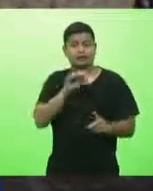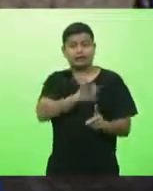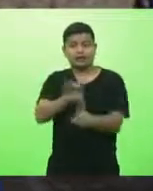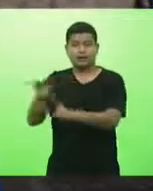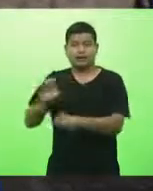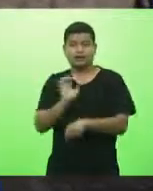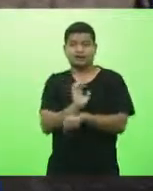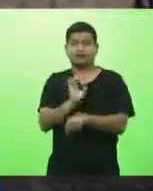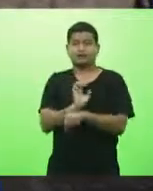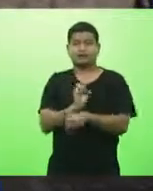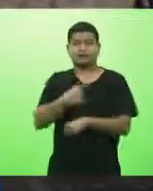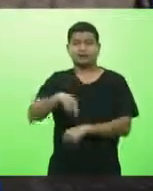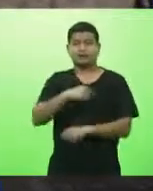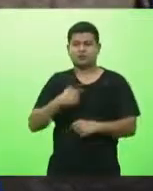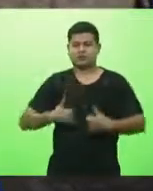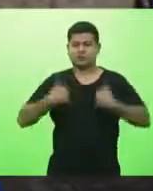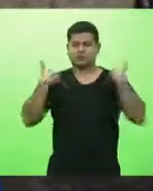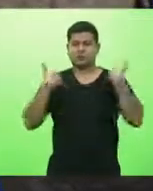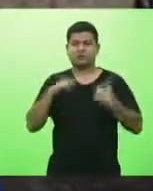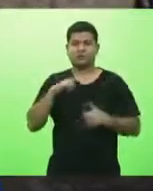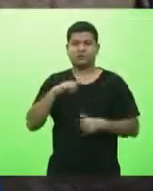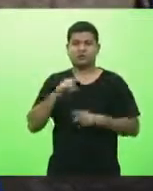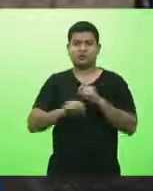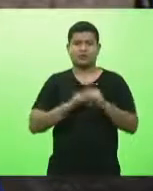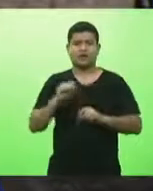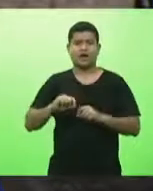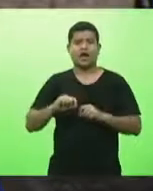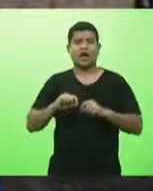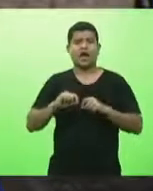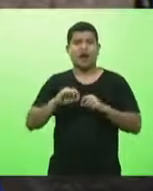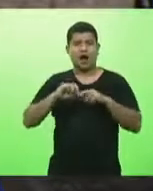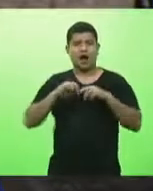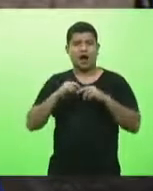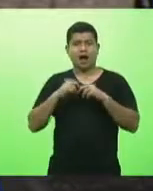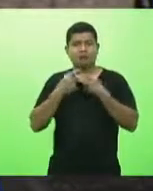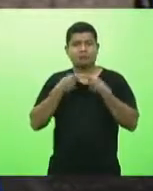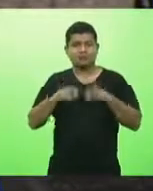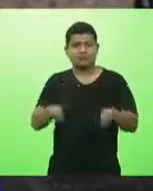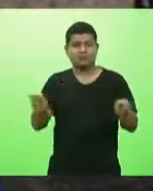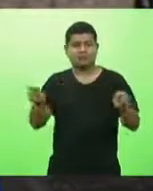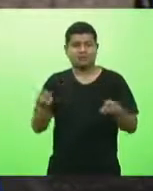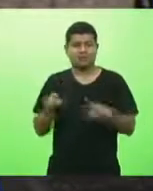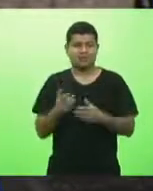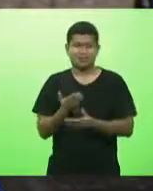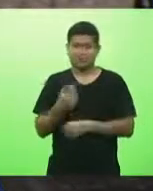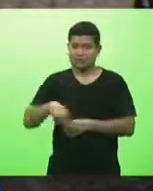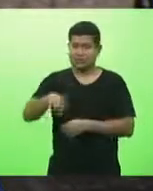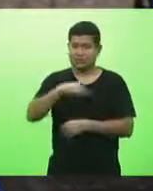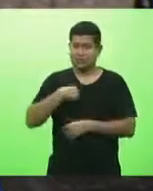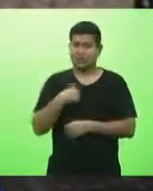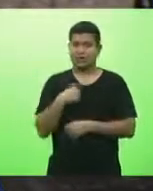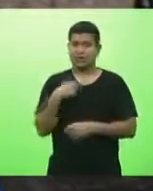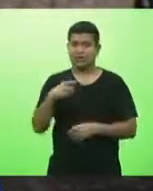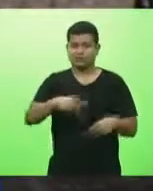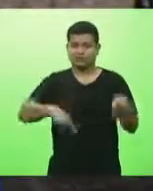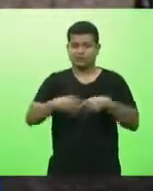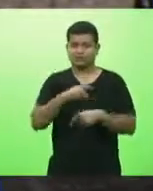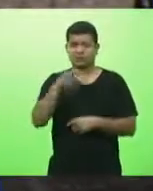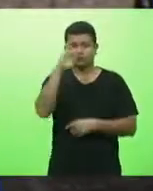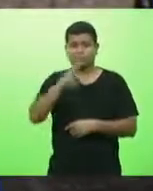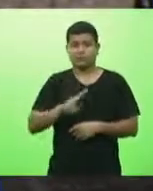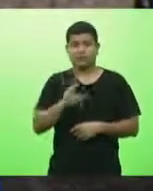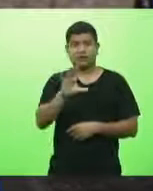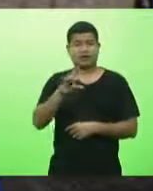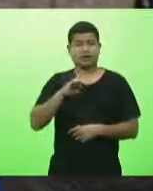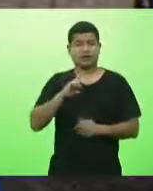orgulhamos da pluralidade do nosso povo do Brasil dos brasileiros mas ao mesmo tempo temos leis